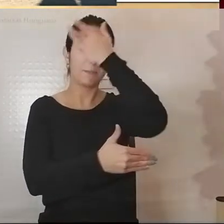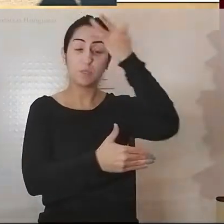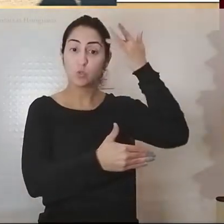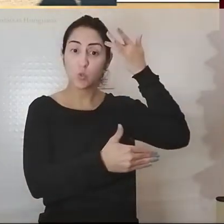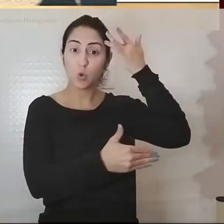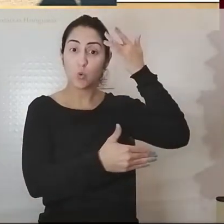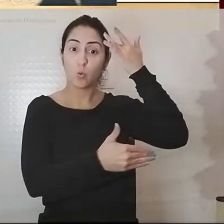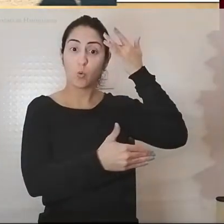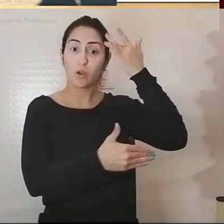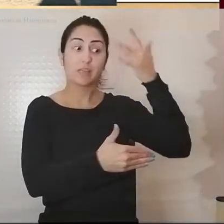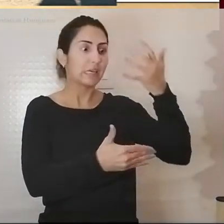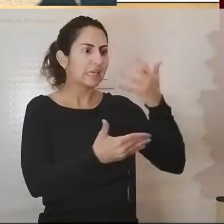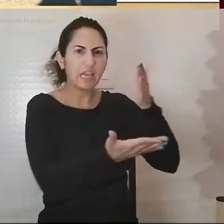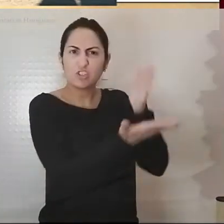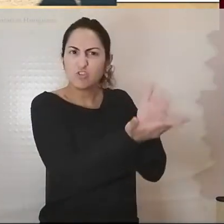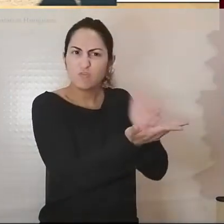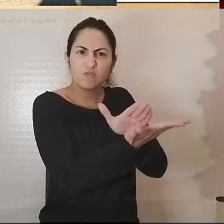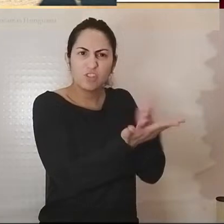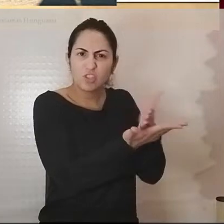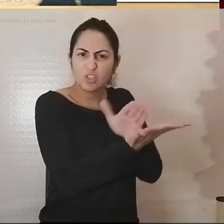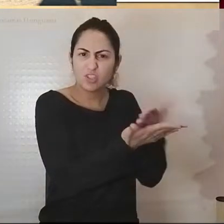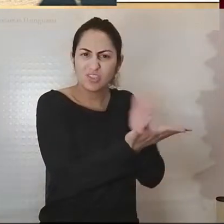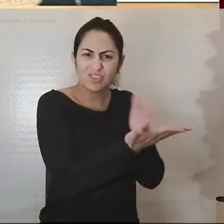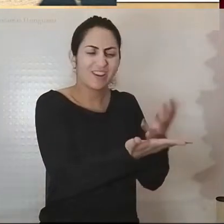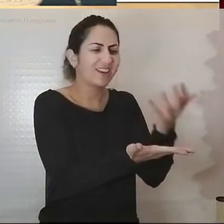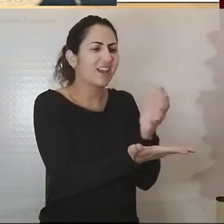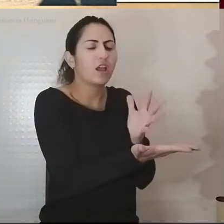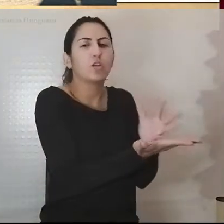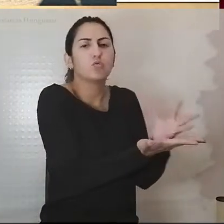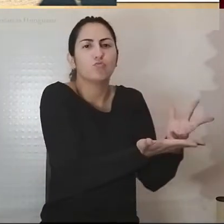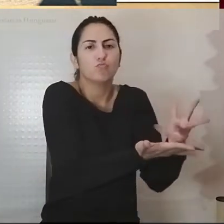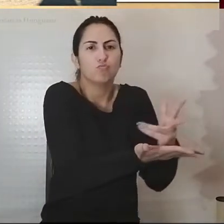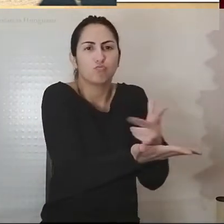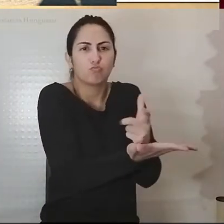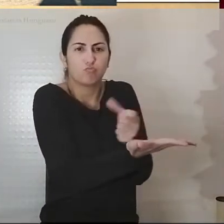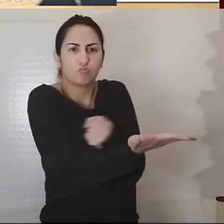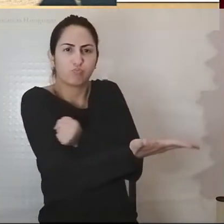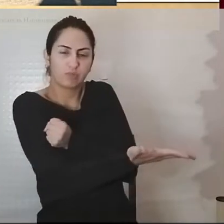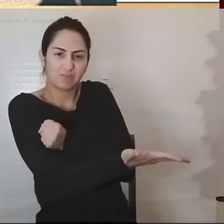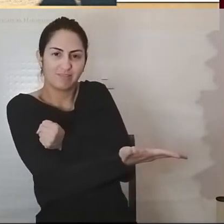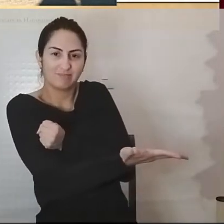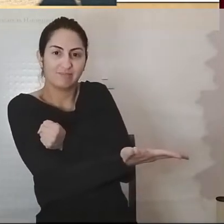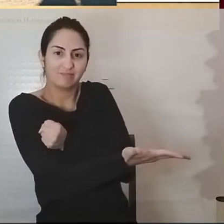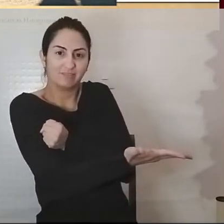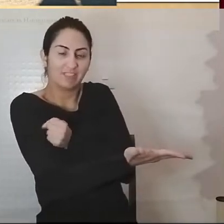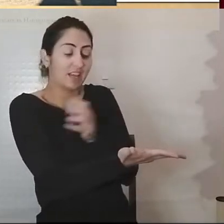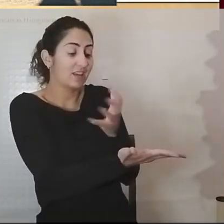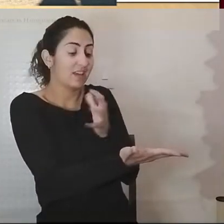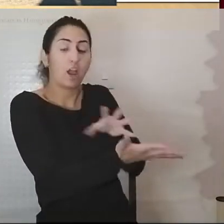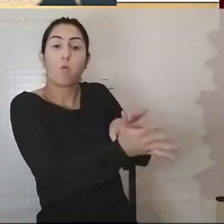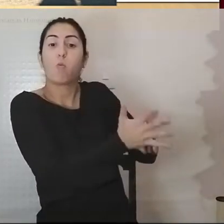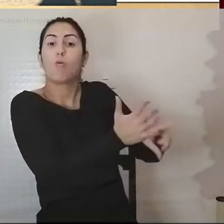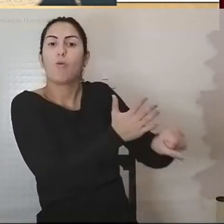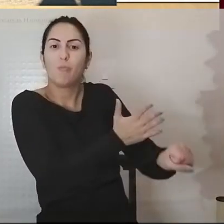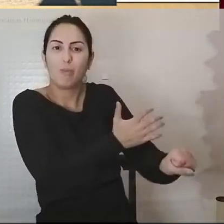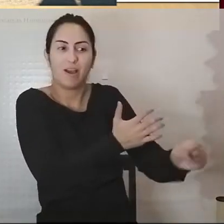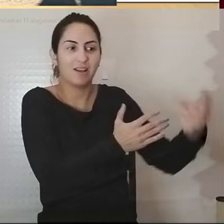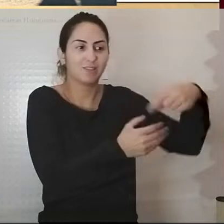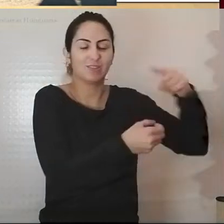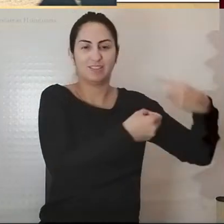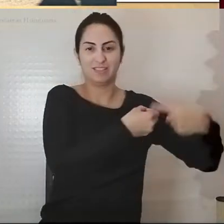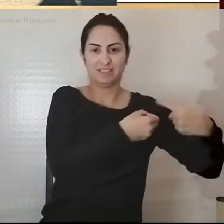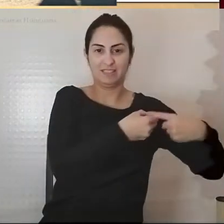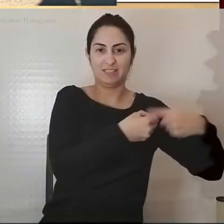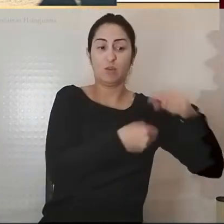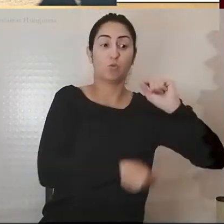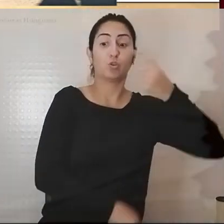querem dividir e ficar com o vosso distrito, a vossa província e o que o vosso